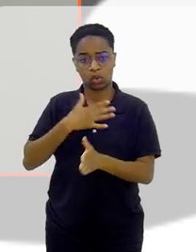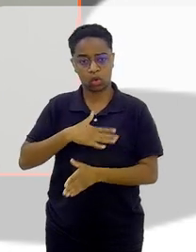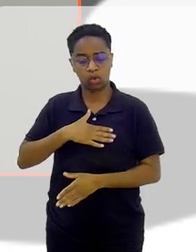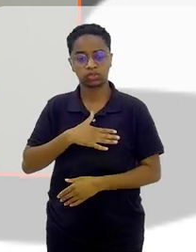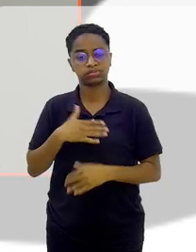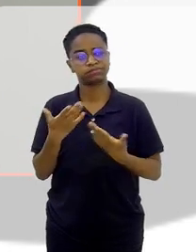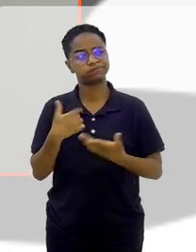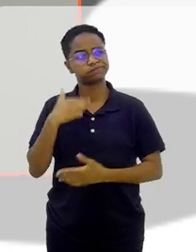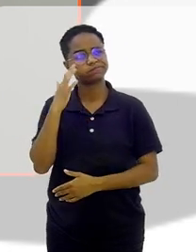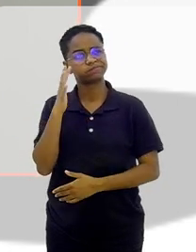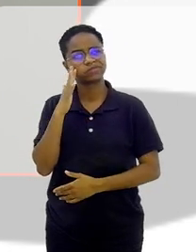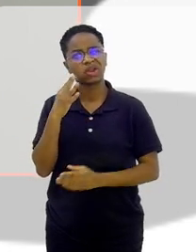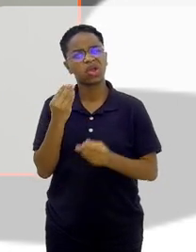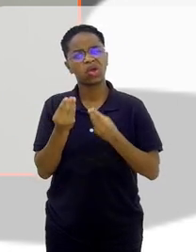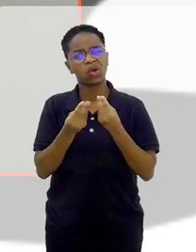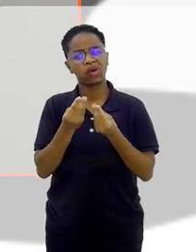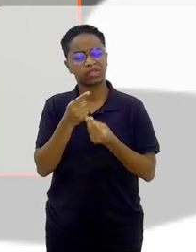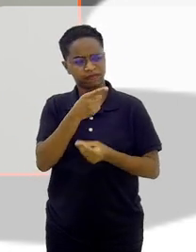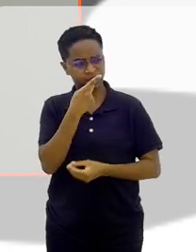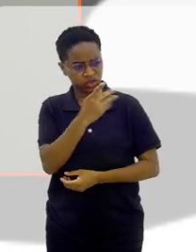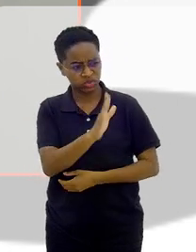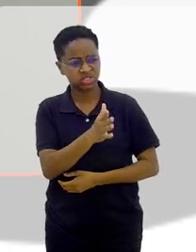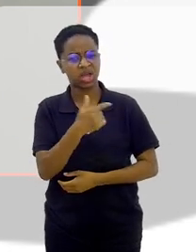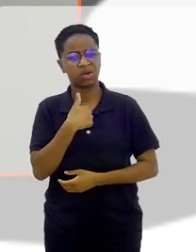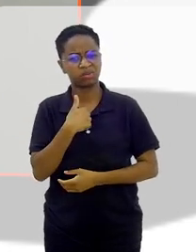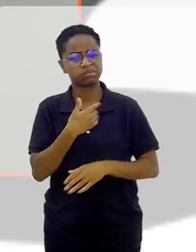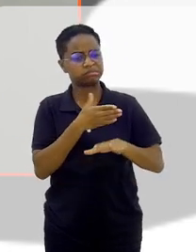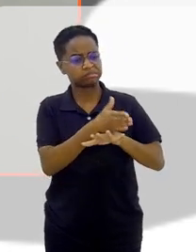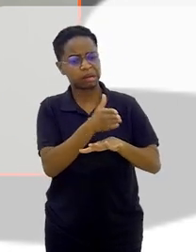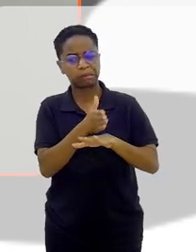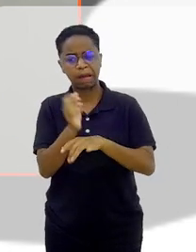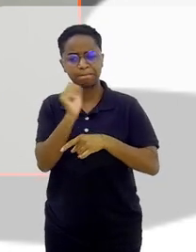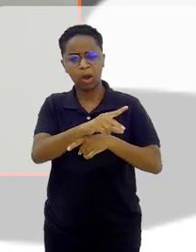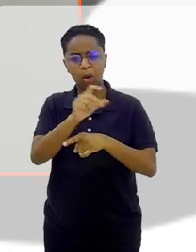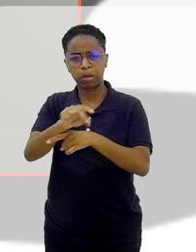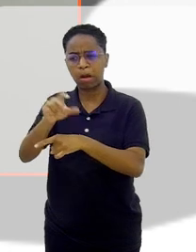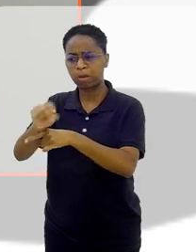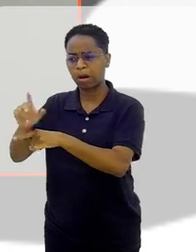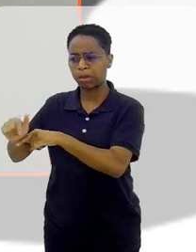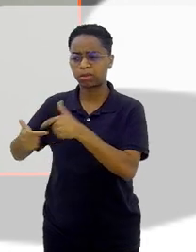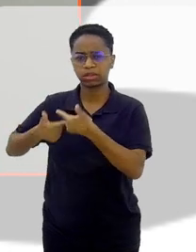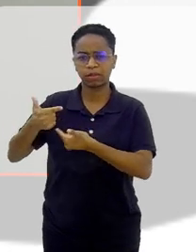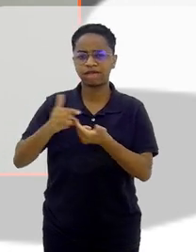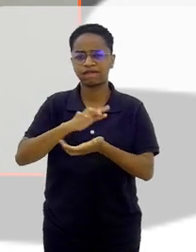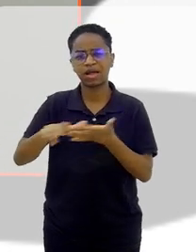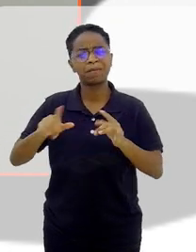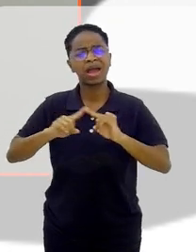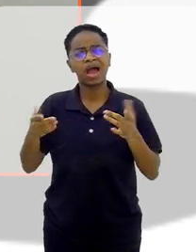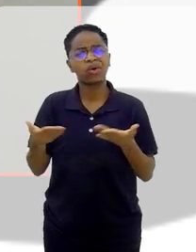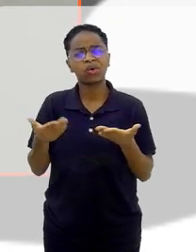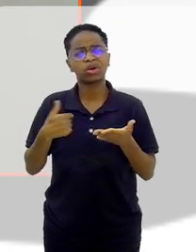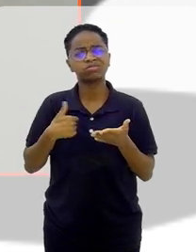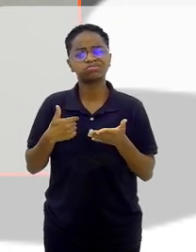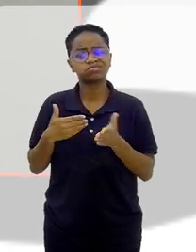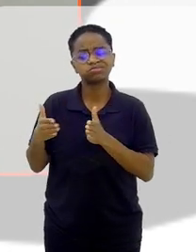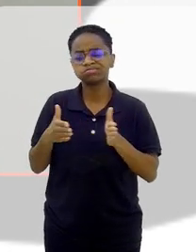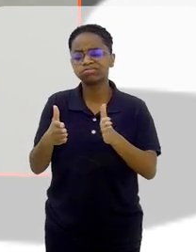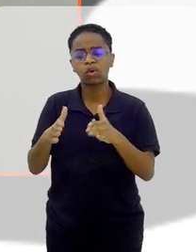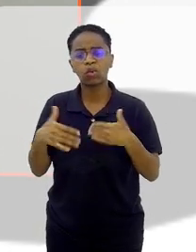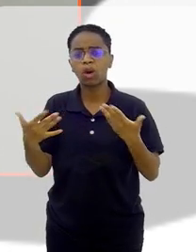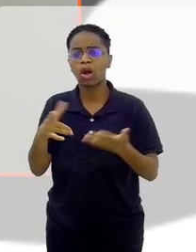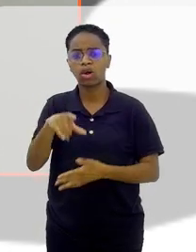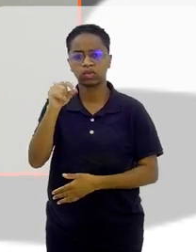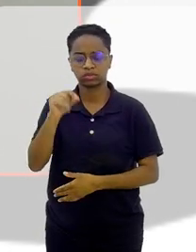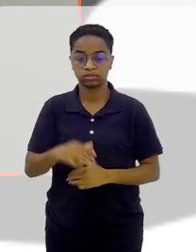pensei, puxa, mas como você disse, eu já passei quase todas as redações, né? Para onde agora que eu vou seguir? Então,